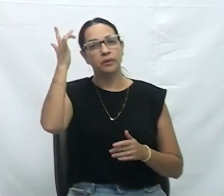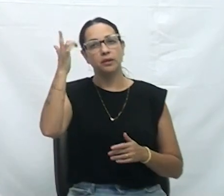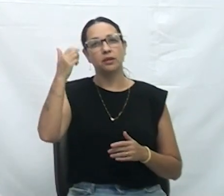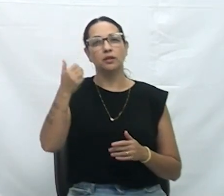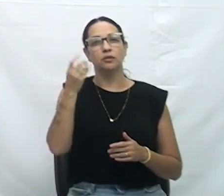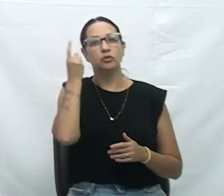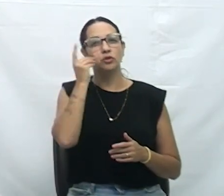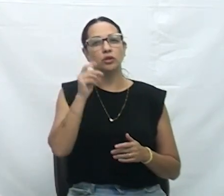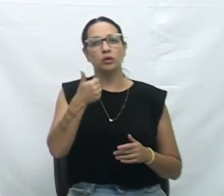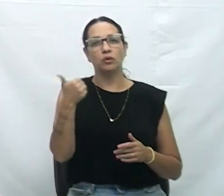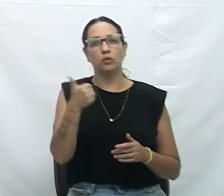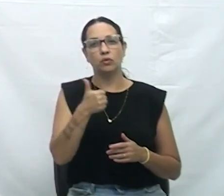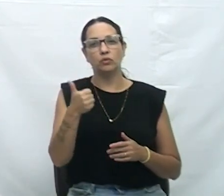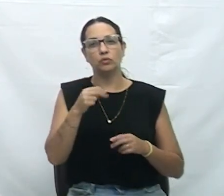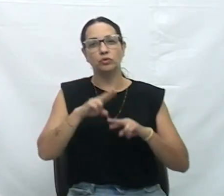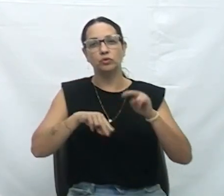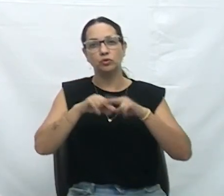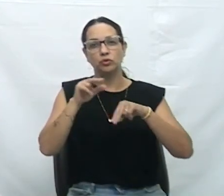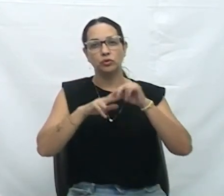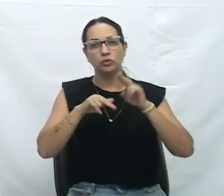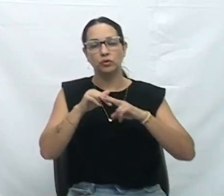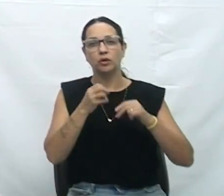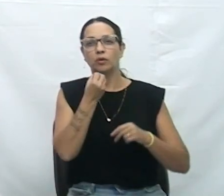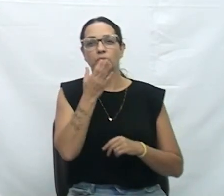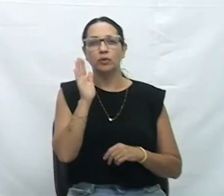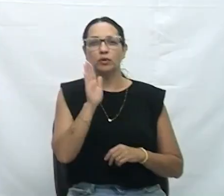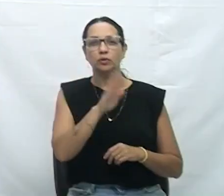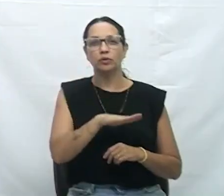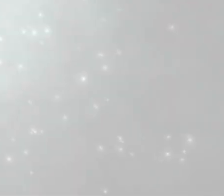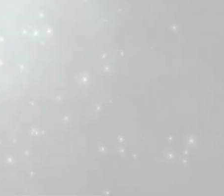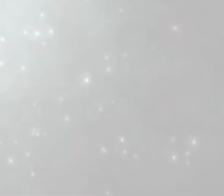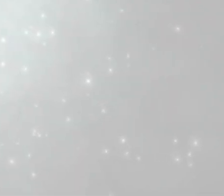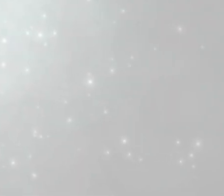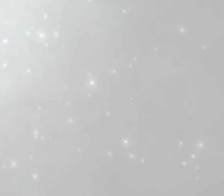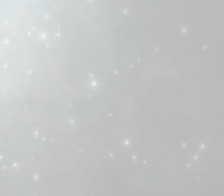junho, no horário regimental. Boa noite a todos. Shalom a todos.